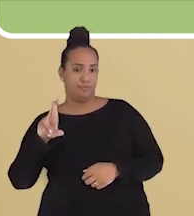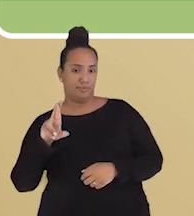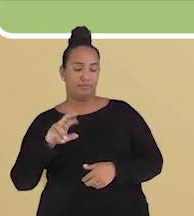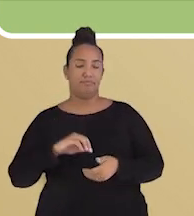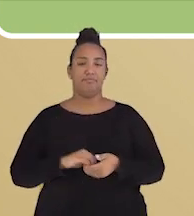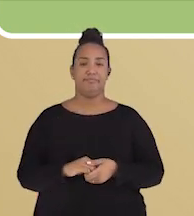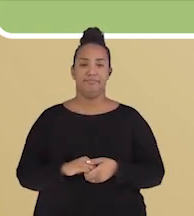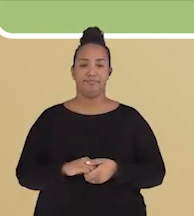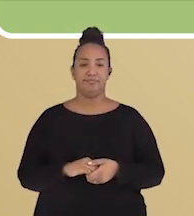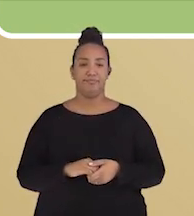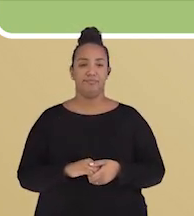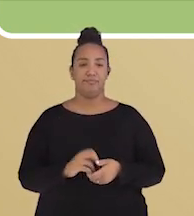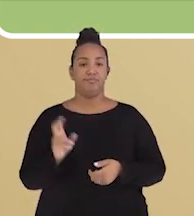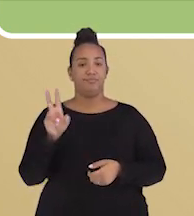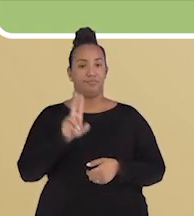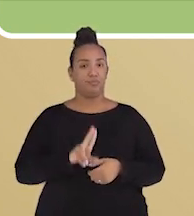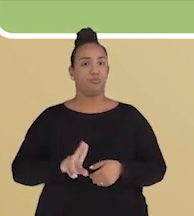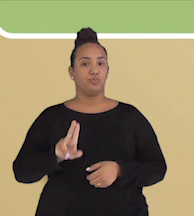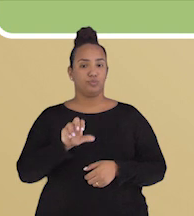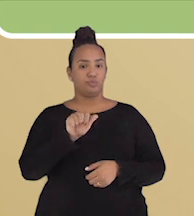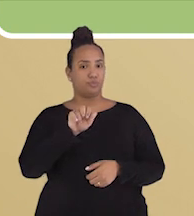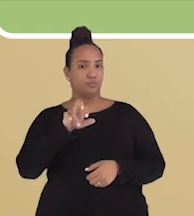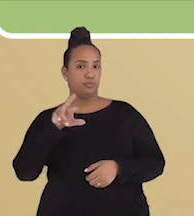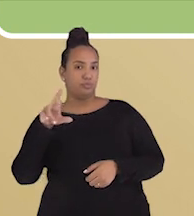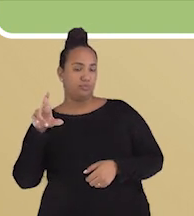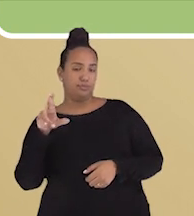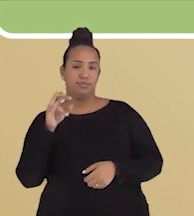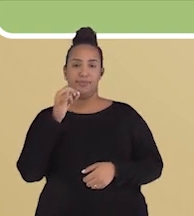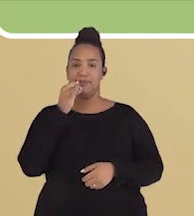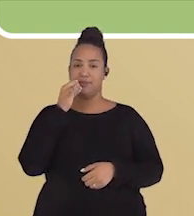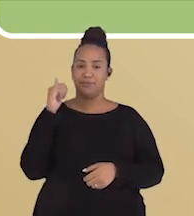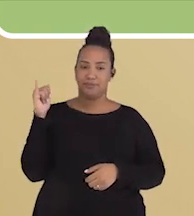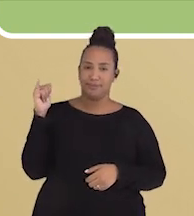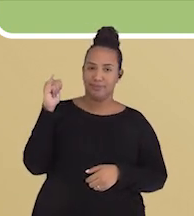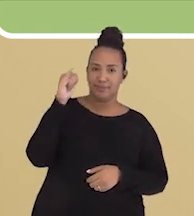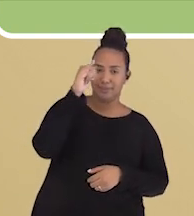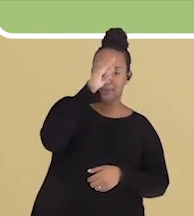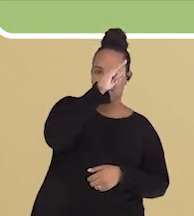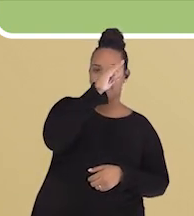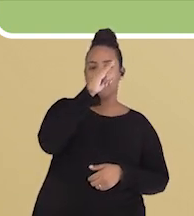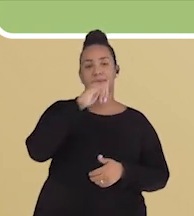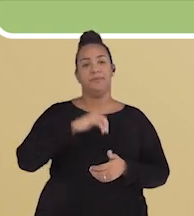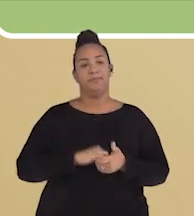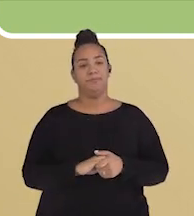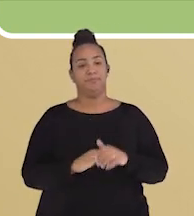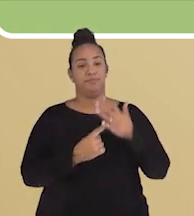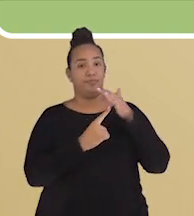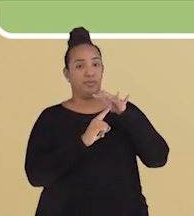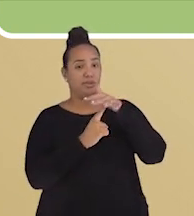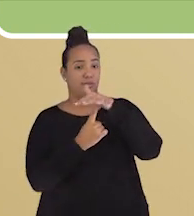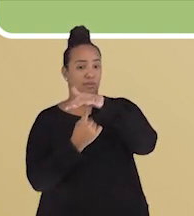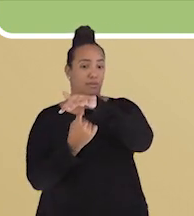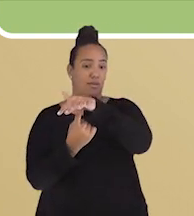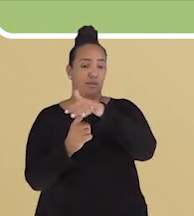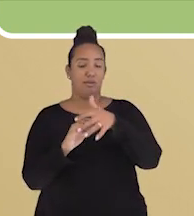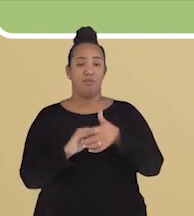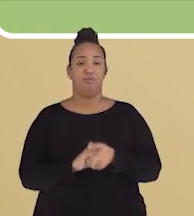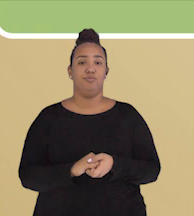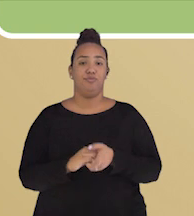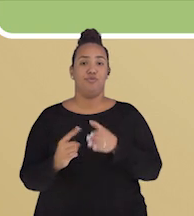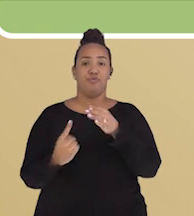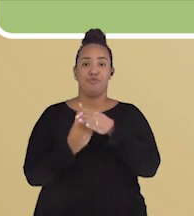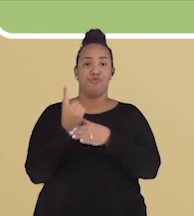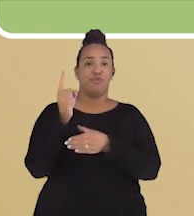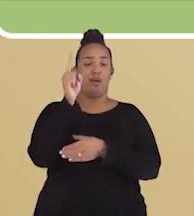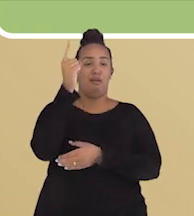aéreos, que usam o ar como forma de transporte. Por exemplo, helicóptero, avião, foguete,